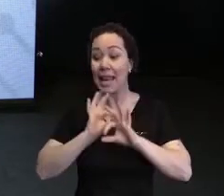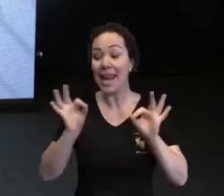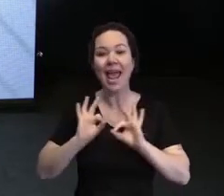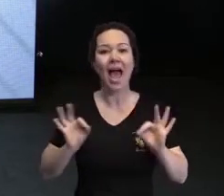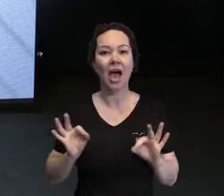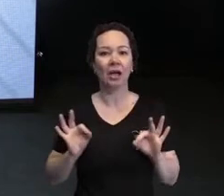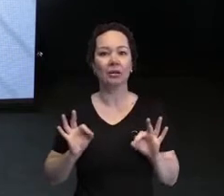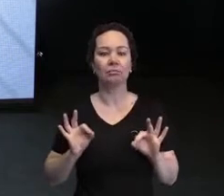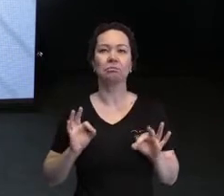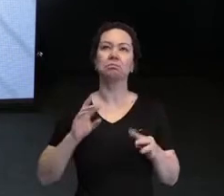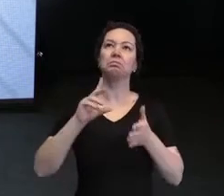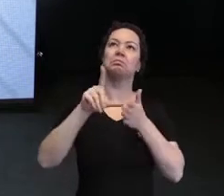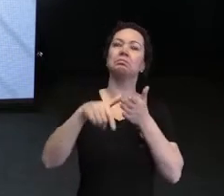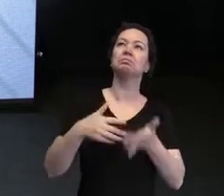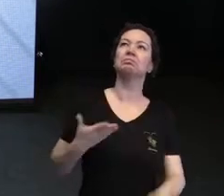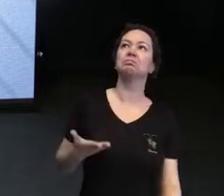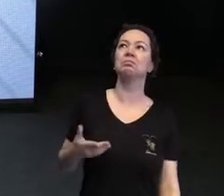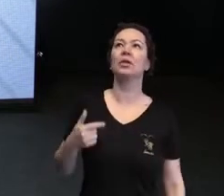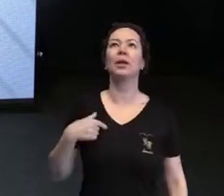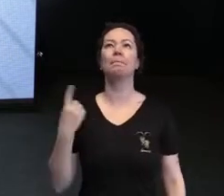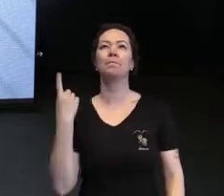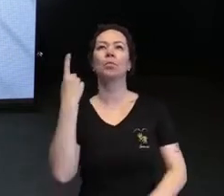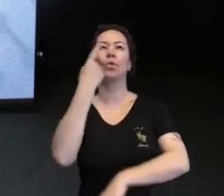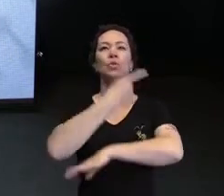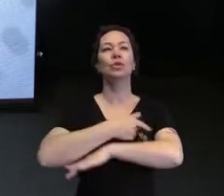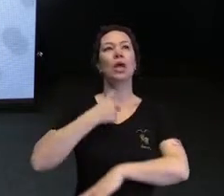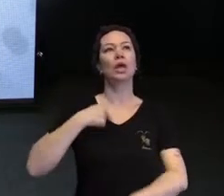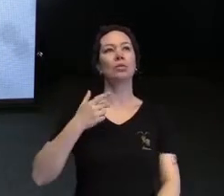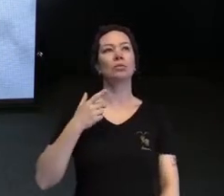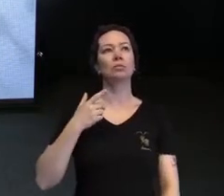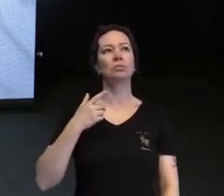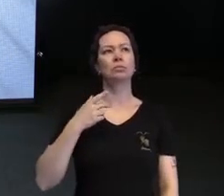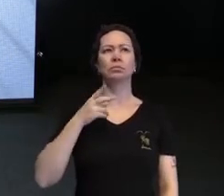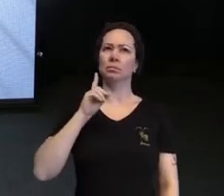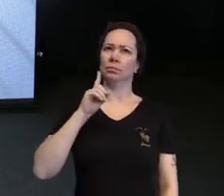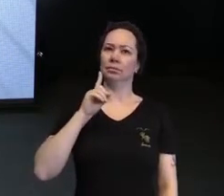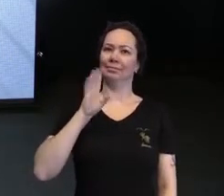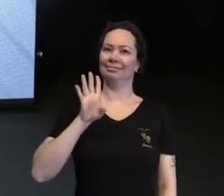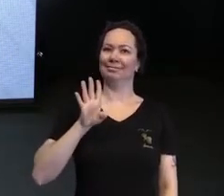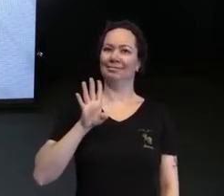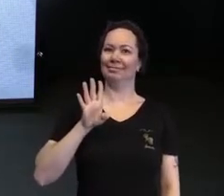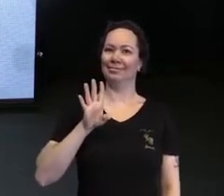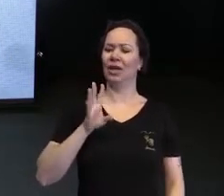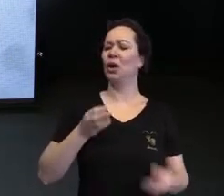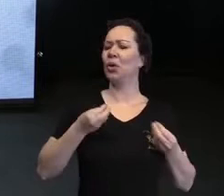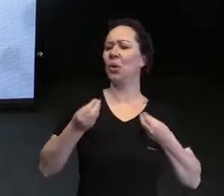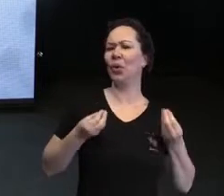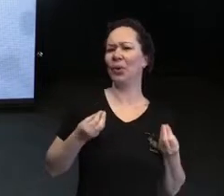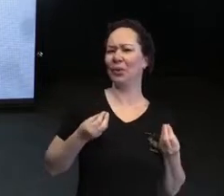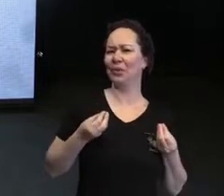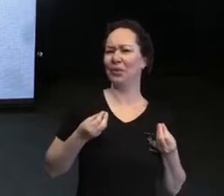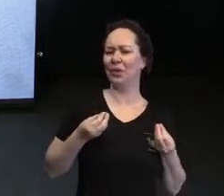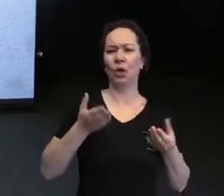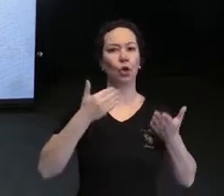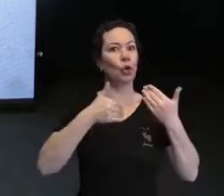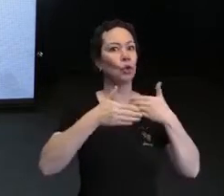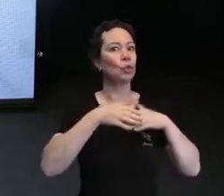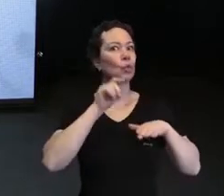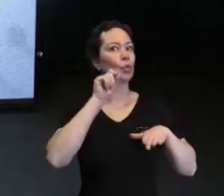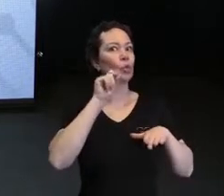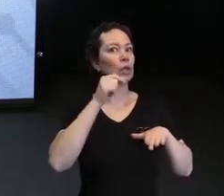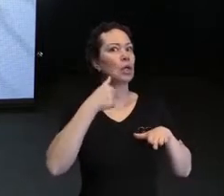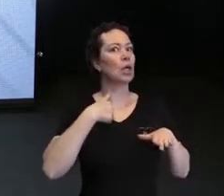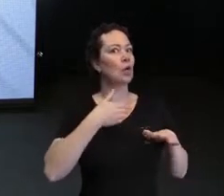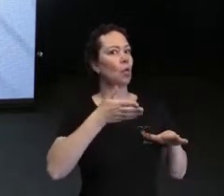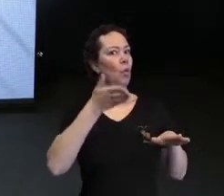determinado dia eu tive um clique. Uau! Como assim? Tudo aquilo que eu achava